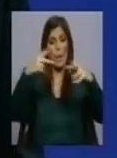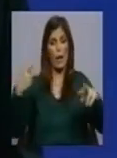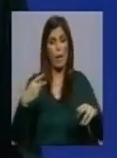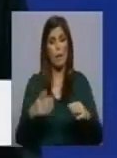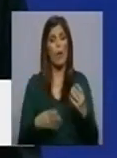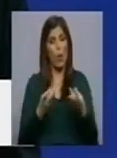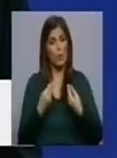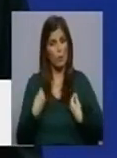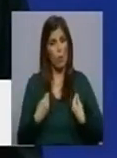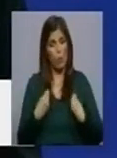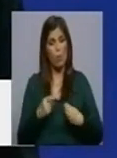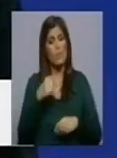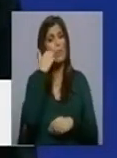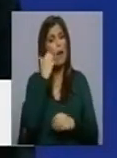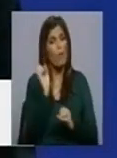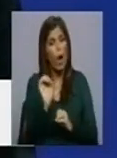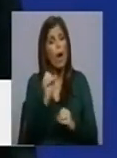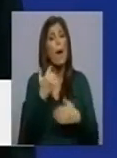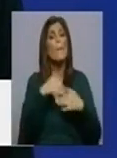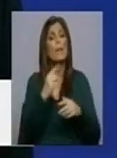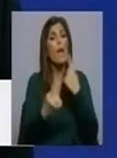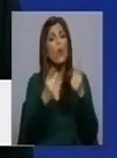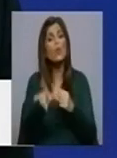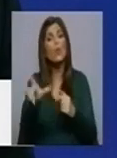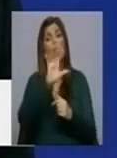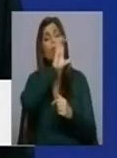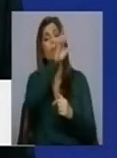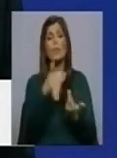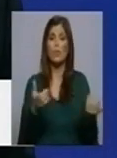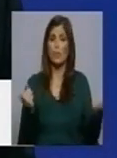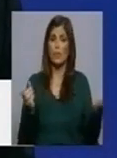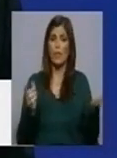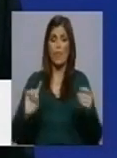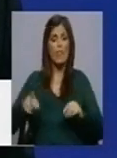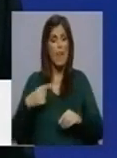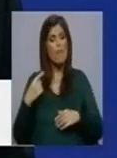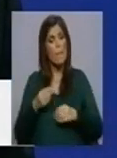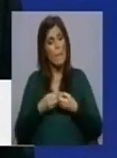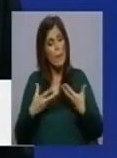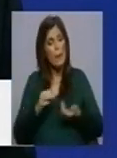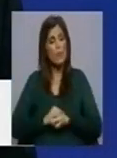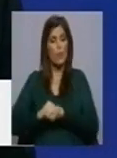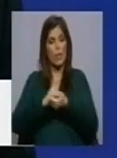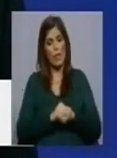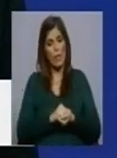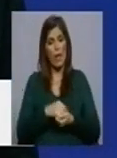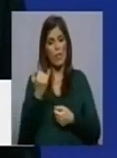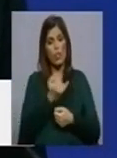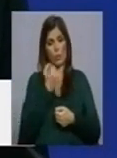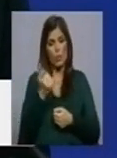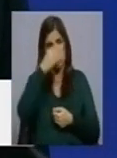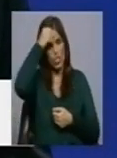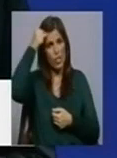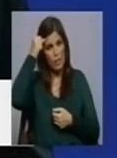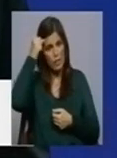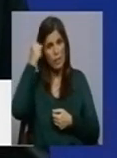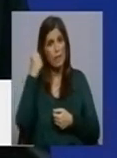contas, isso não é tão grave, mas há outras zonas do país onde naturalmente deveria haver uma maior solidariedade por parte de instituições que se esquecem que o